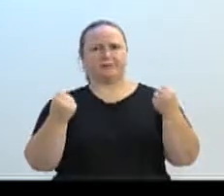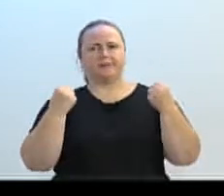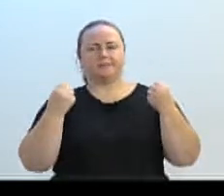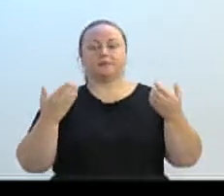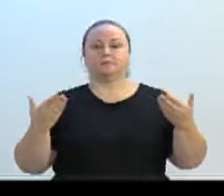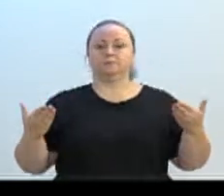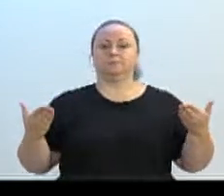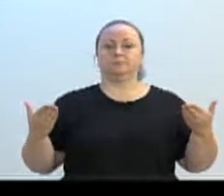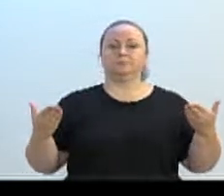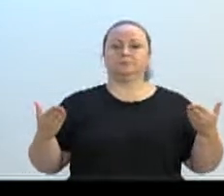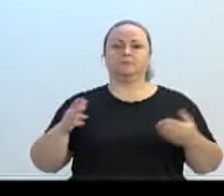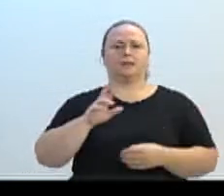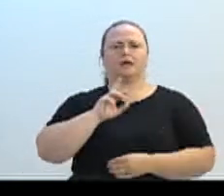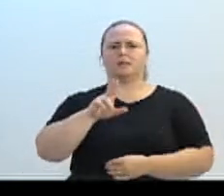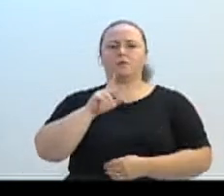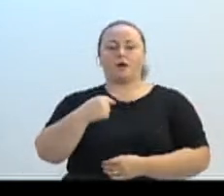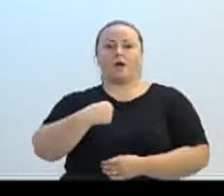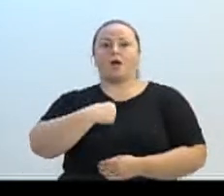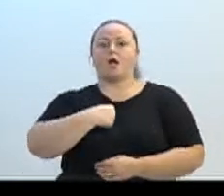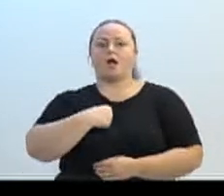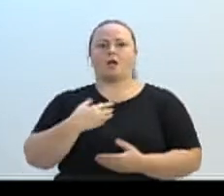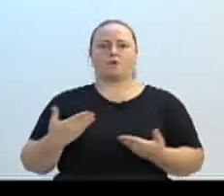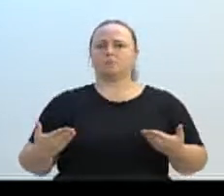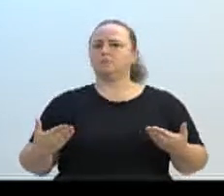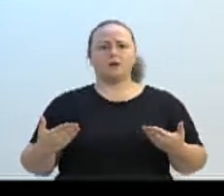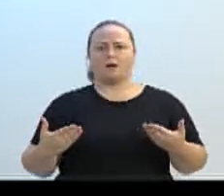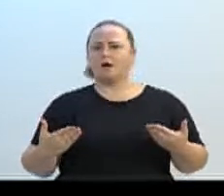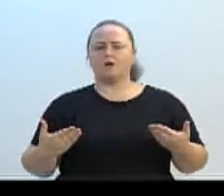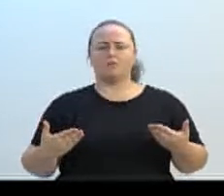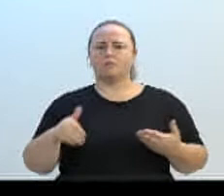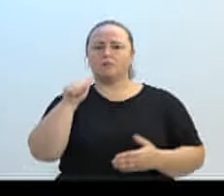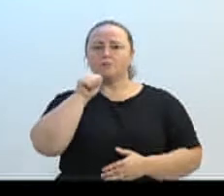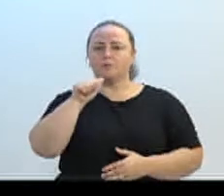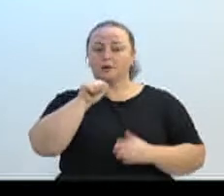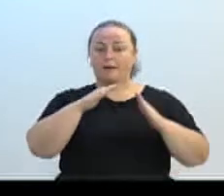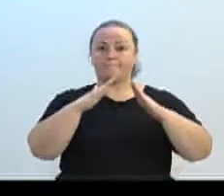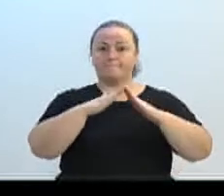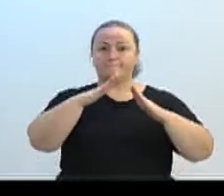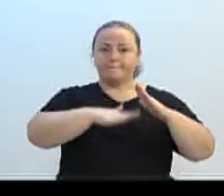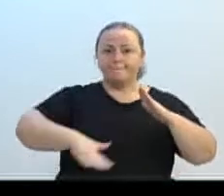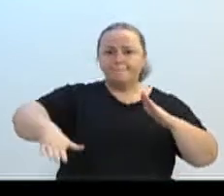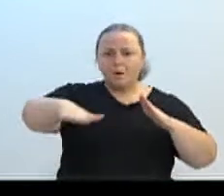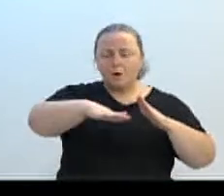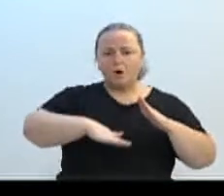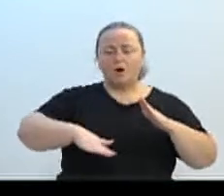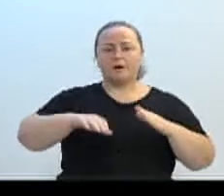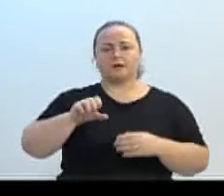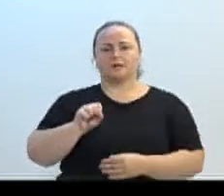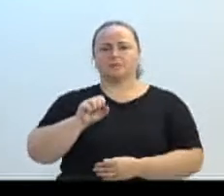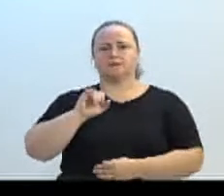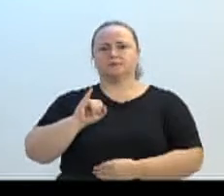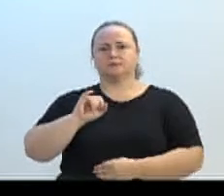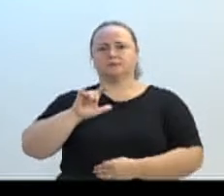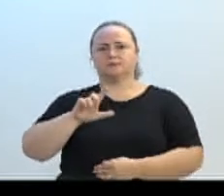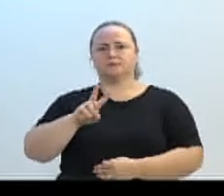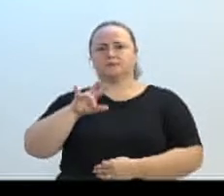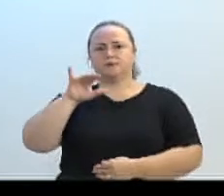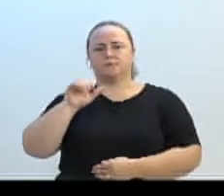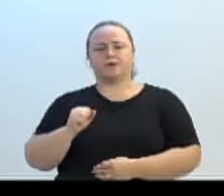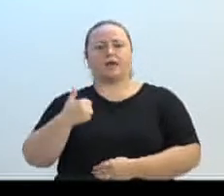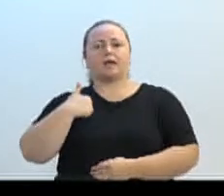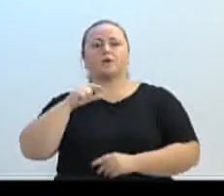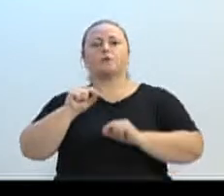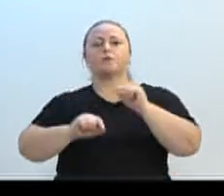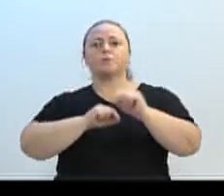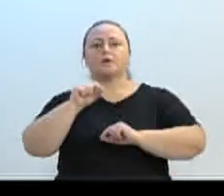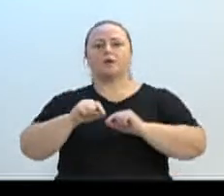não fui eu que pedi essa academia, a moradora Sílvia, que pediu ao prefeito, lá atrás, e eu só intervi com a